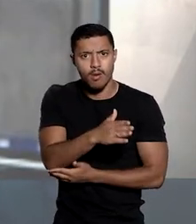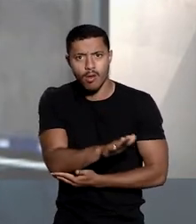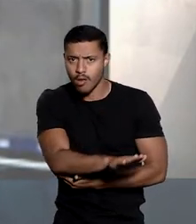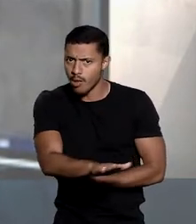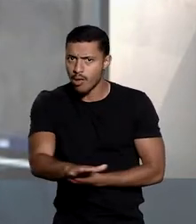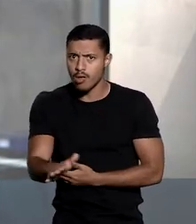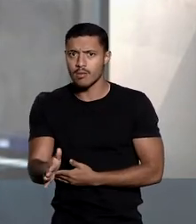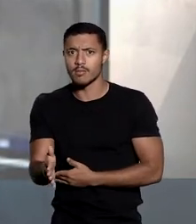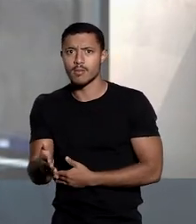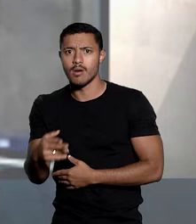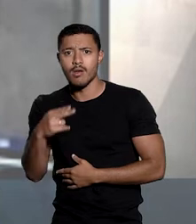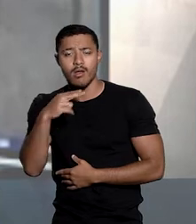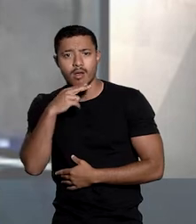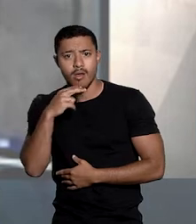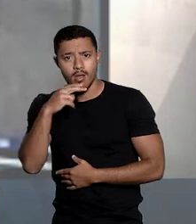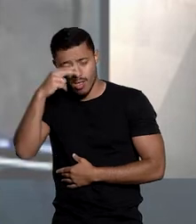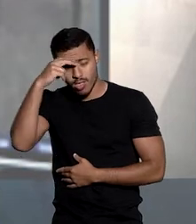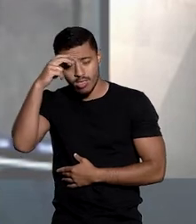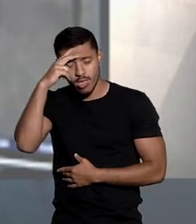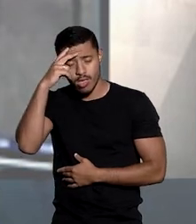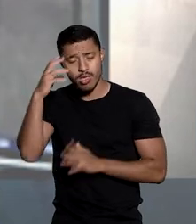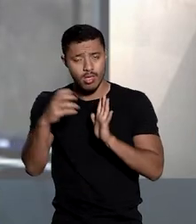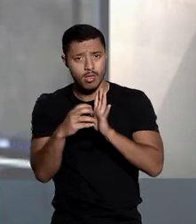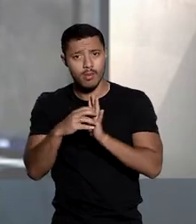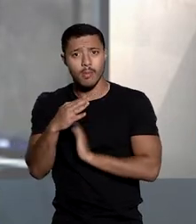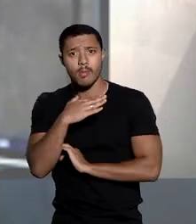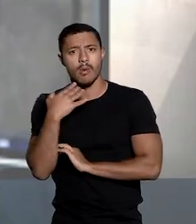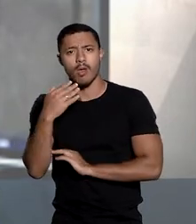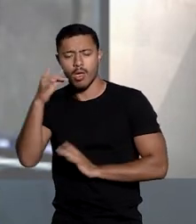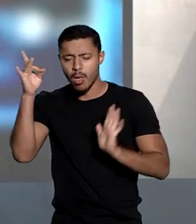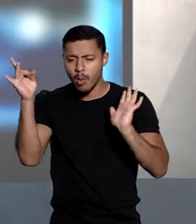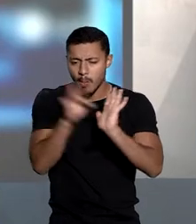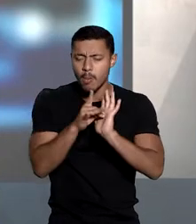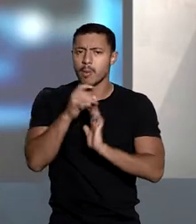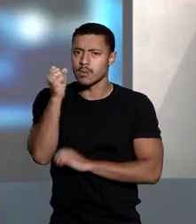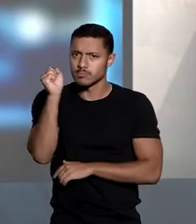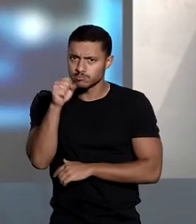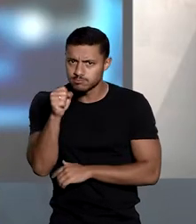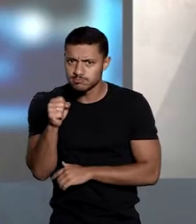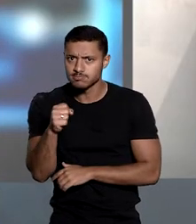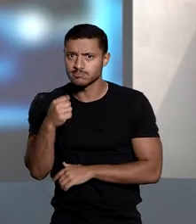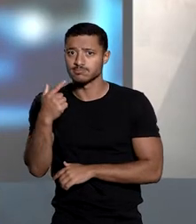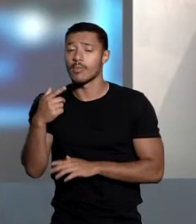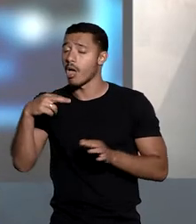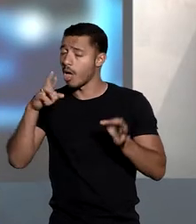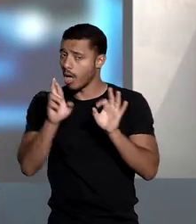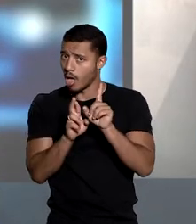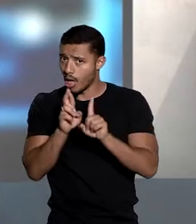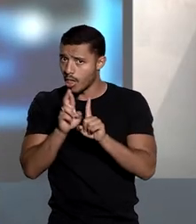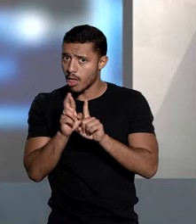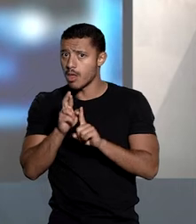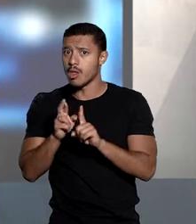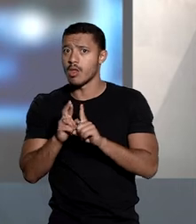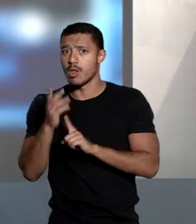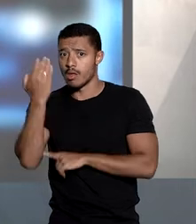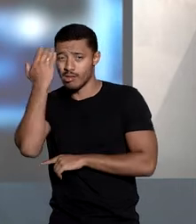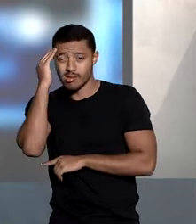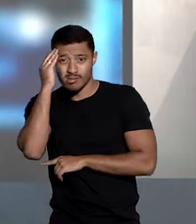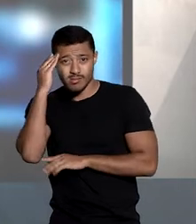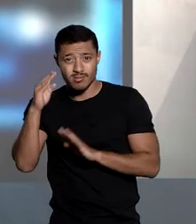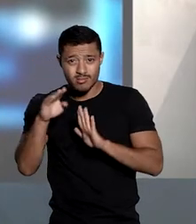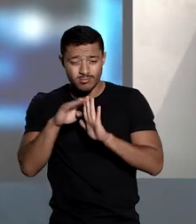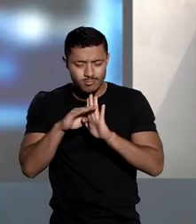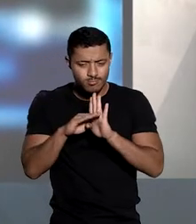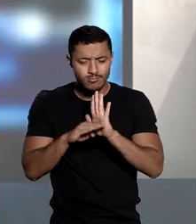judicialmente para a neta da servidora pública falecida é válida. Por isso, segundo a relatora, é razoável que o termo